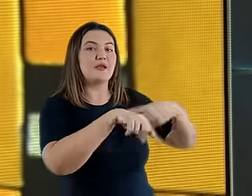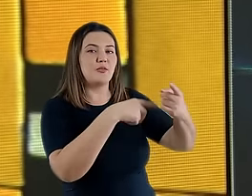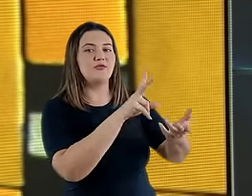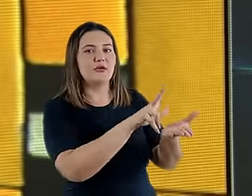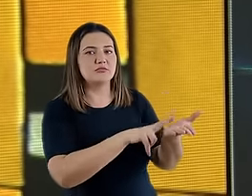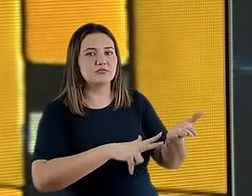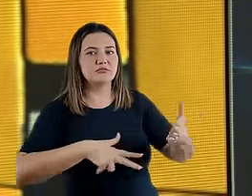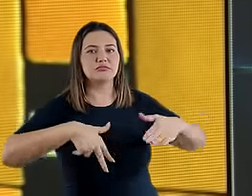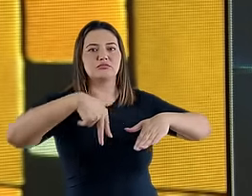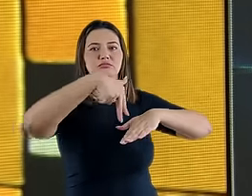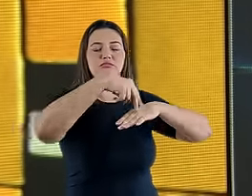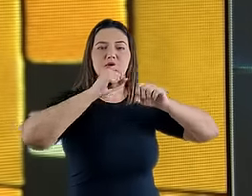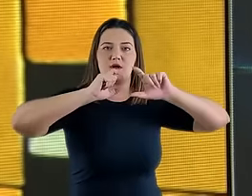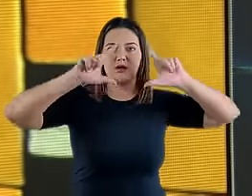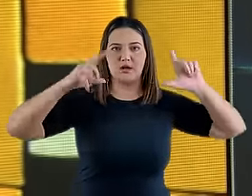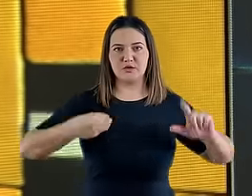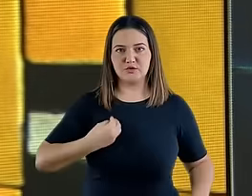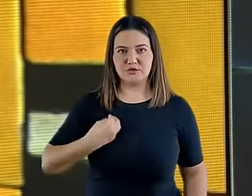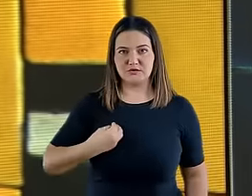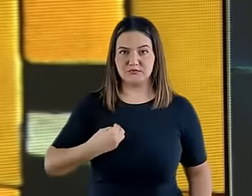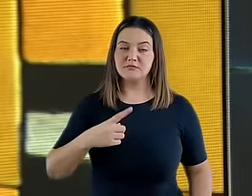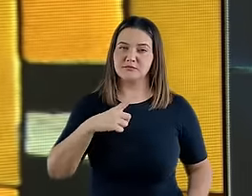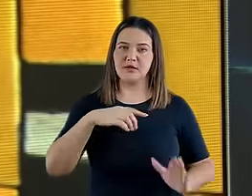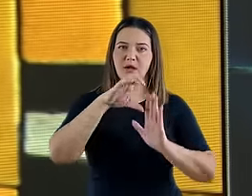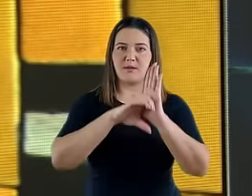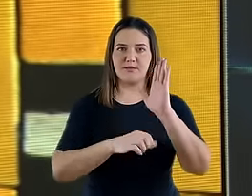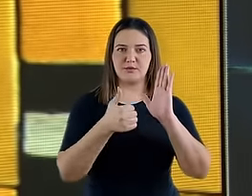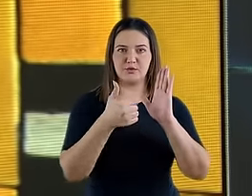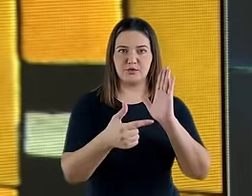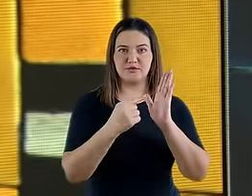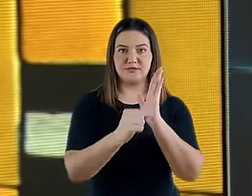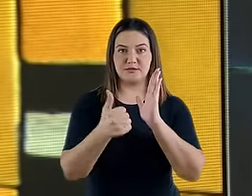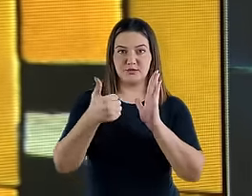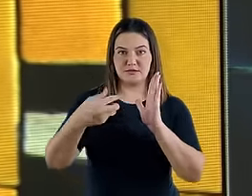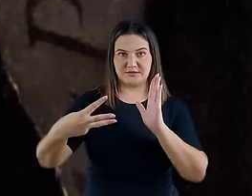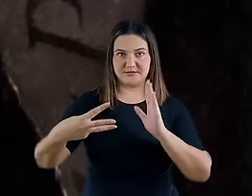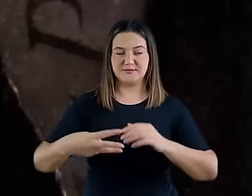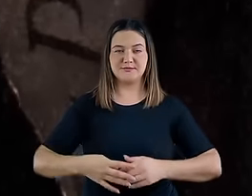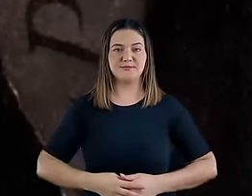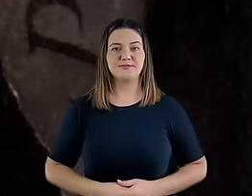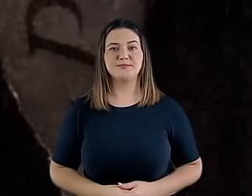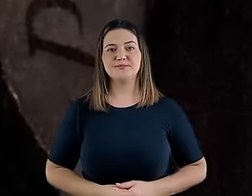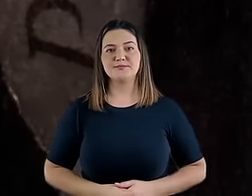ressurreição. Depois você pode ver isso em Daniel, capítulo 12, versículo 13.